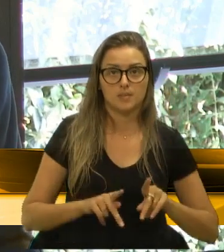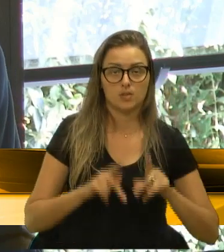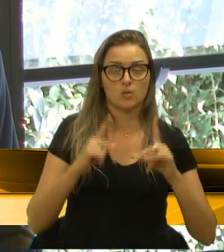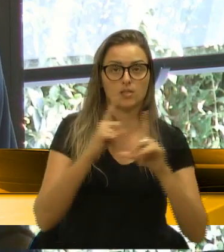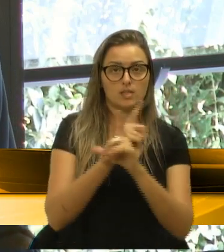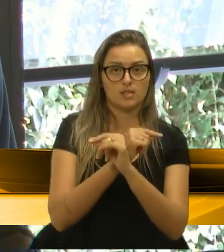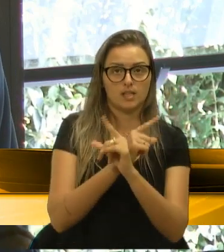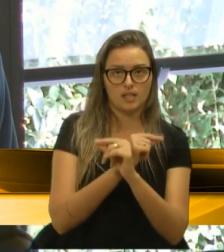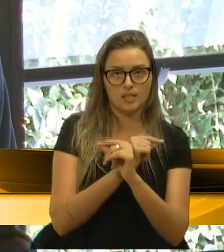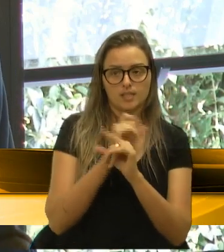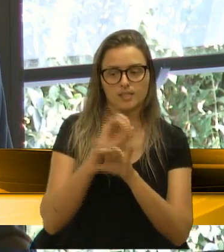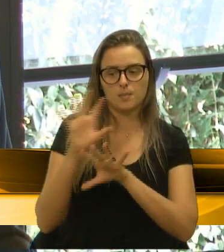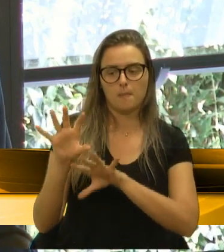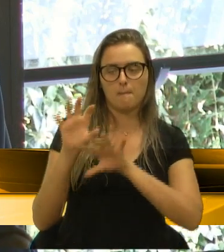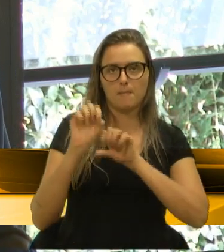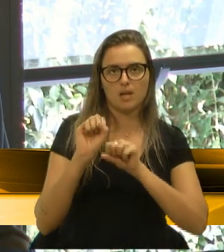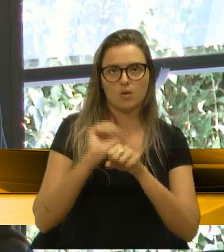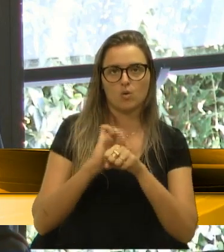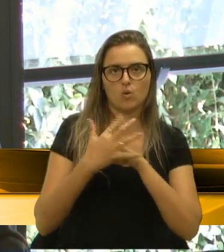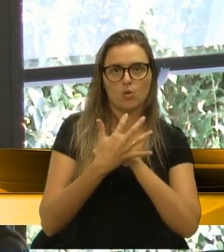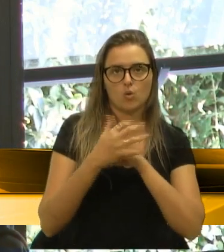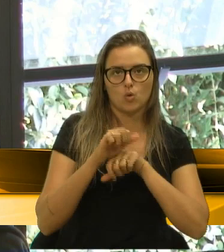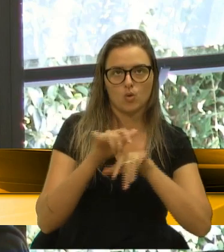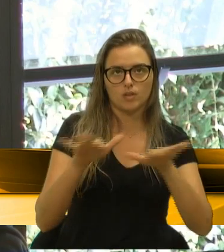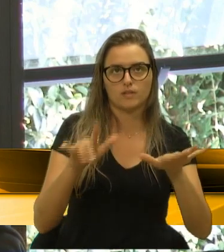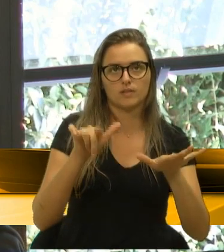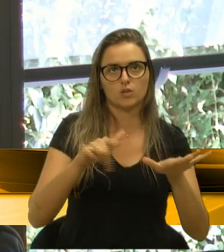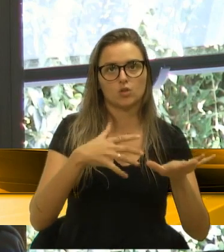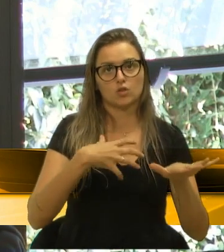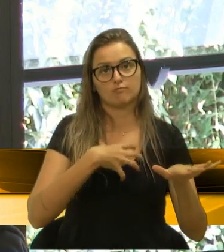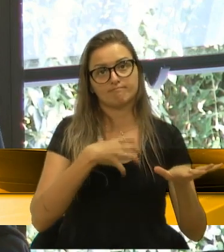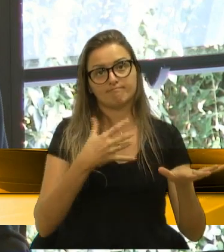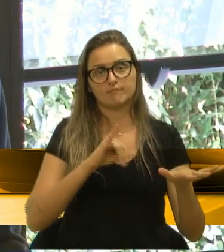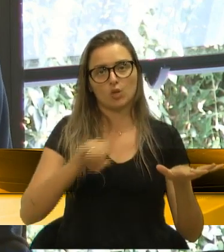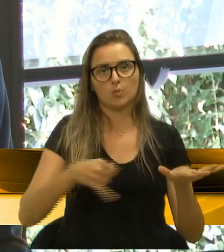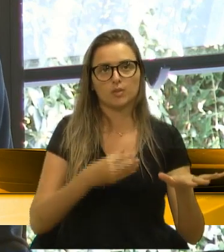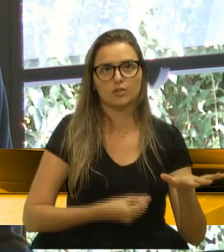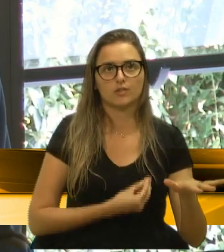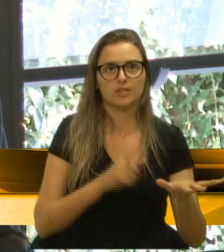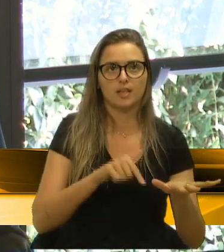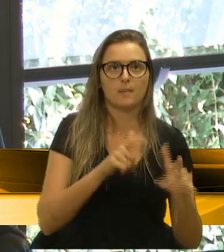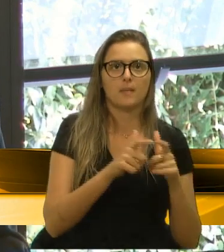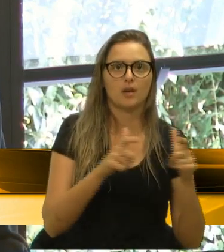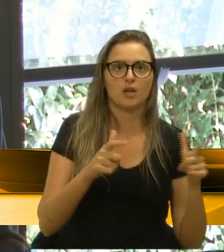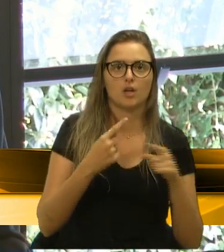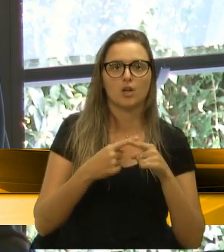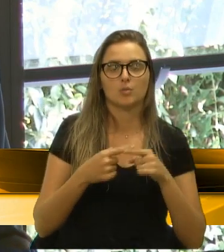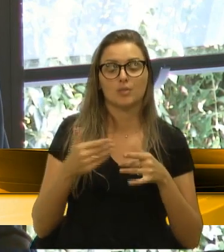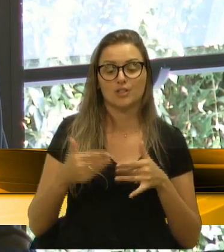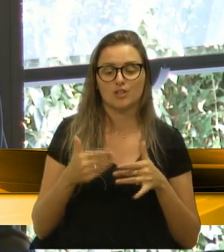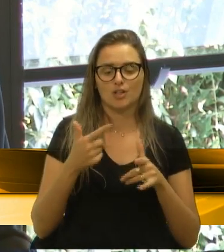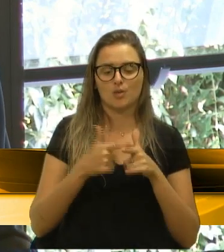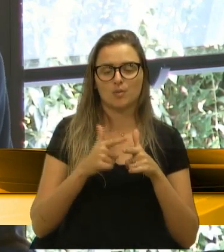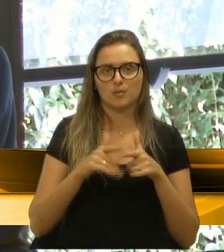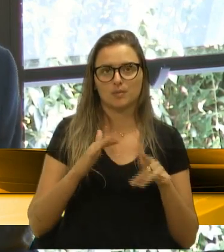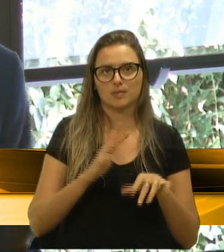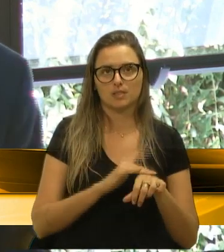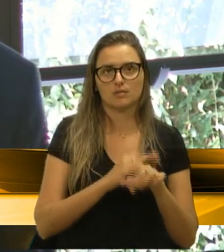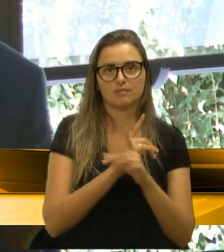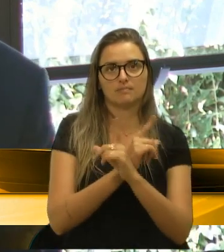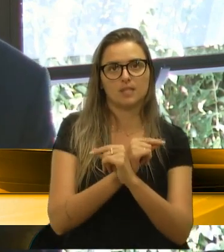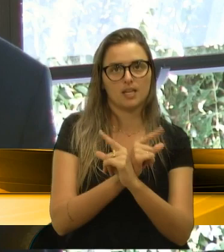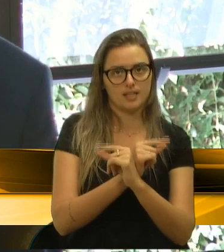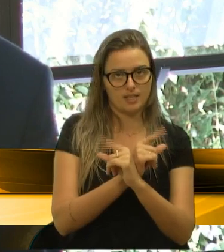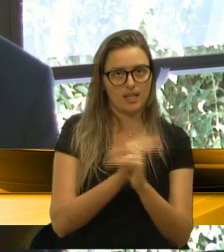contrair o coronavírus, acredito que a chance de sobrevivência é bem maior, porque ela já vai estar debilitada. E a dengue está rondando